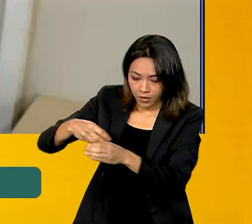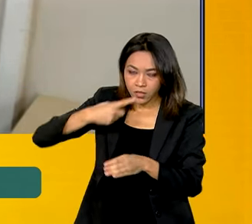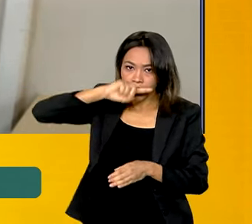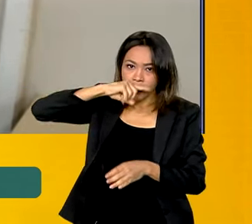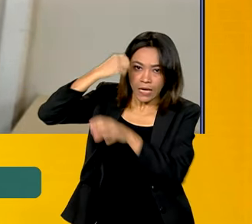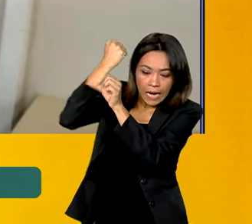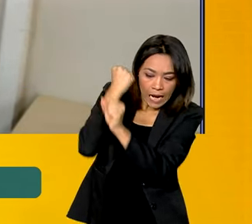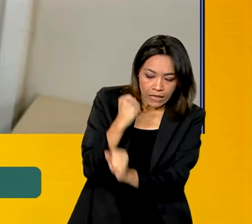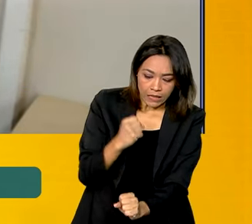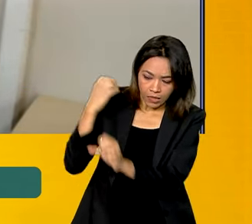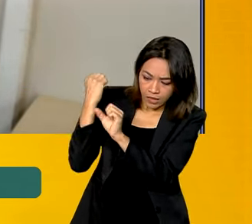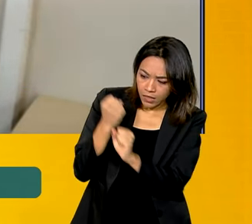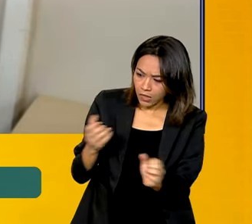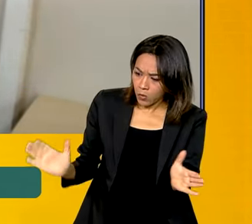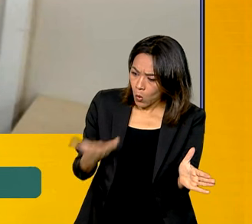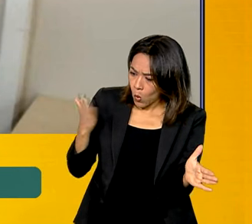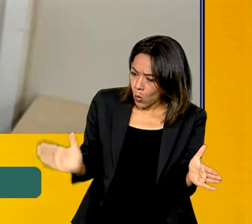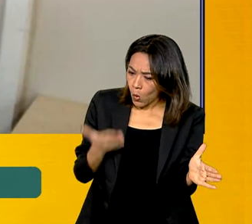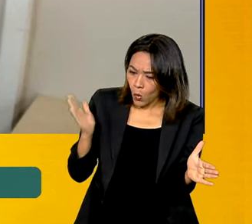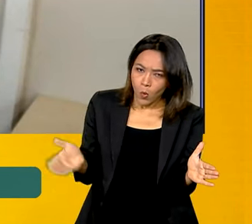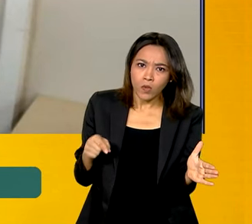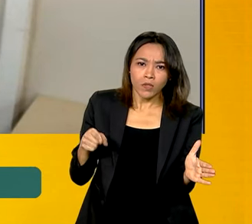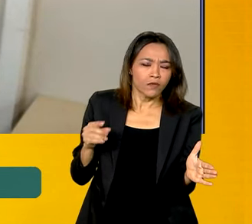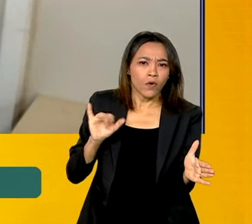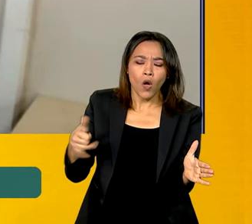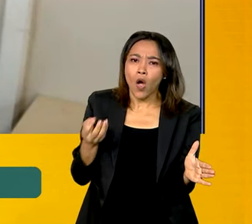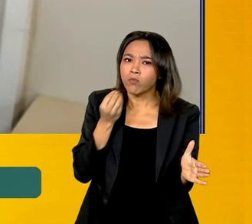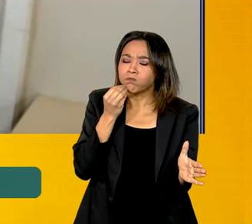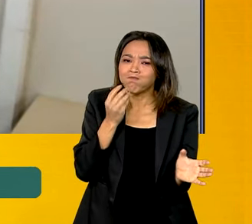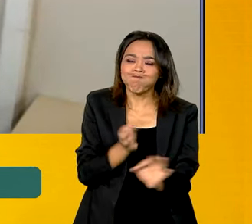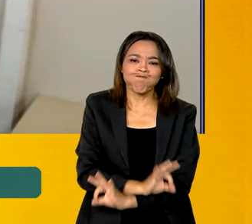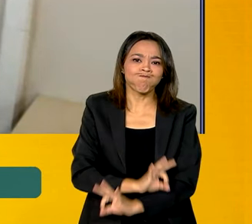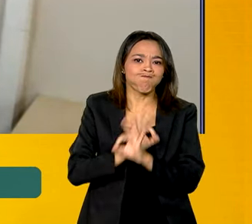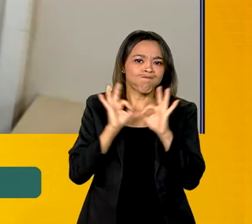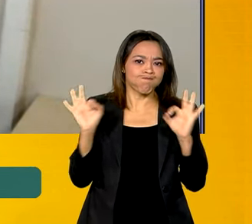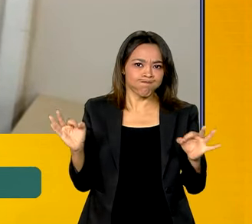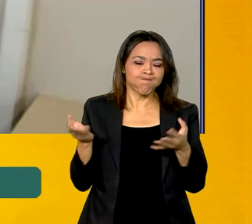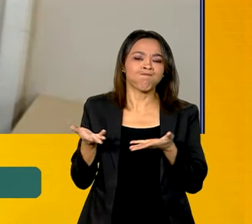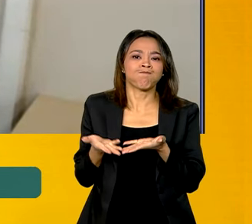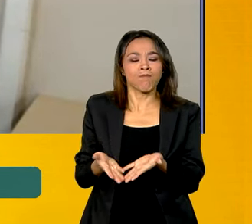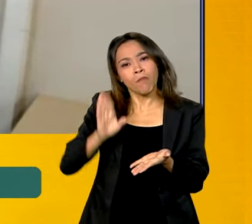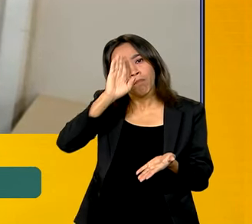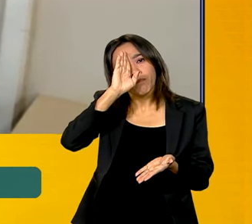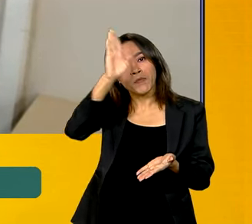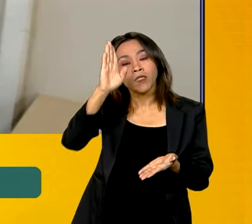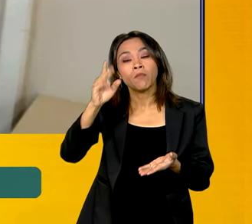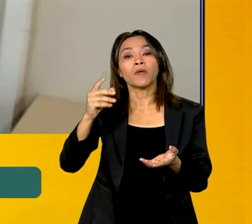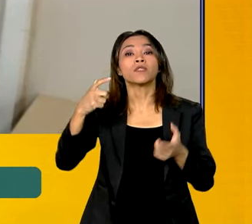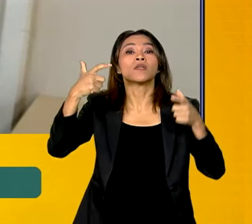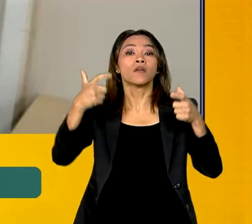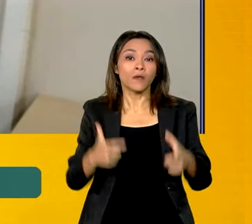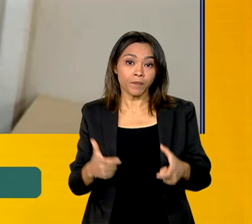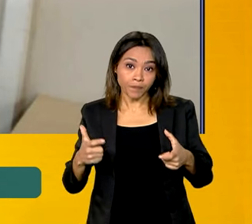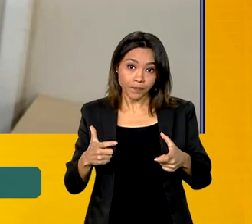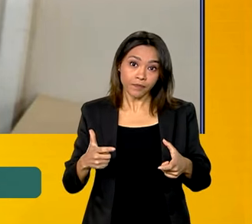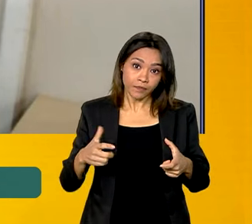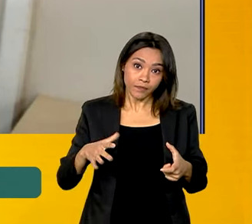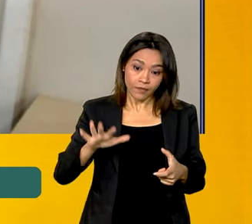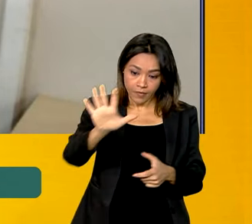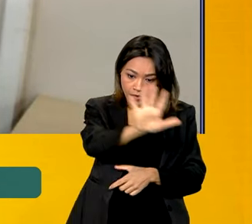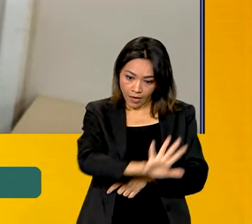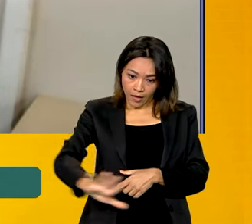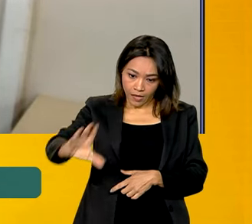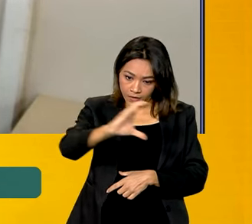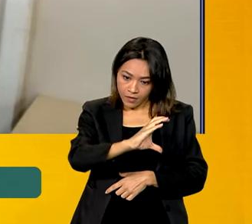Coisas que oportunizaram aí melhorar esse rendimento, principalmente na região centro-sul, ali, quando a gente fala de centro-oeste,